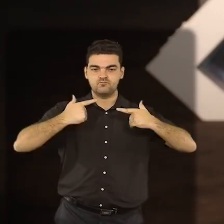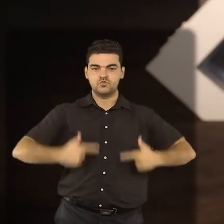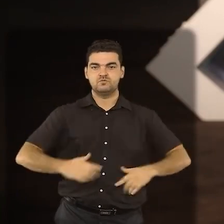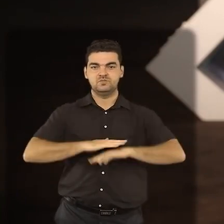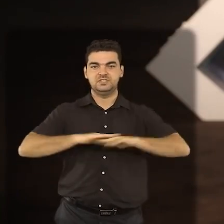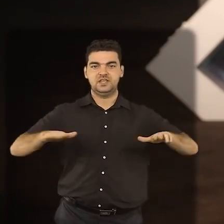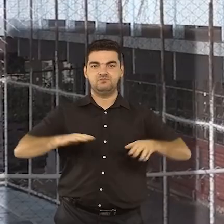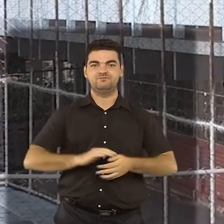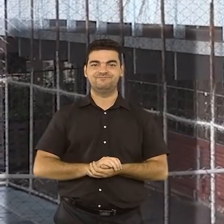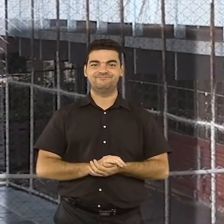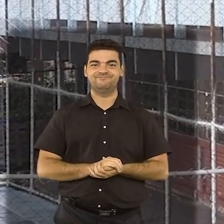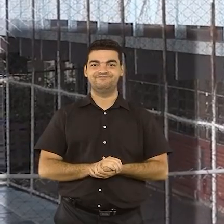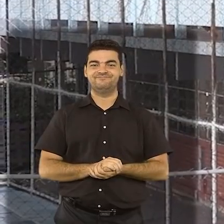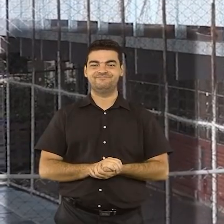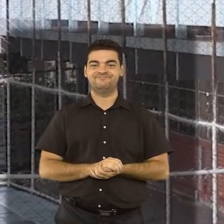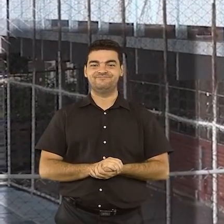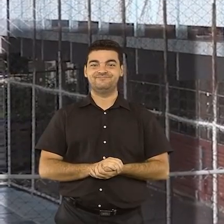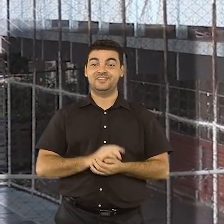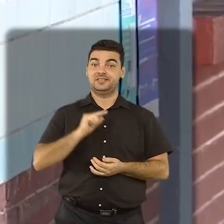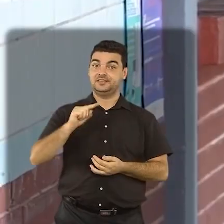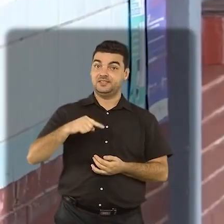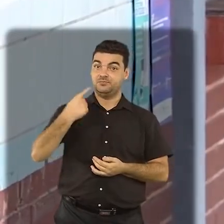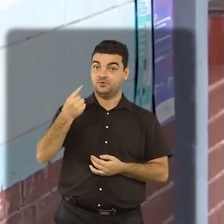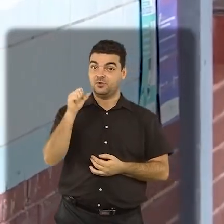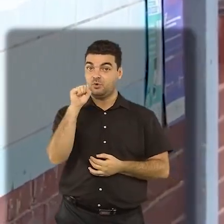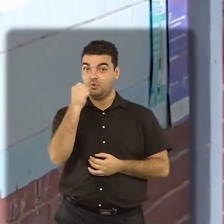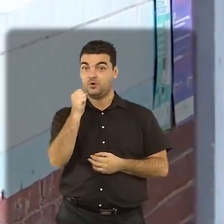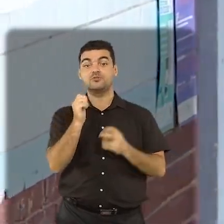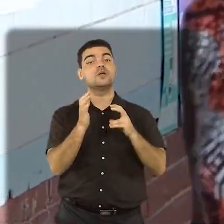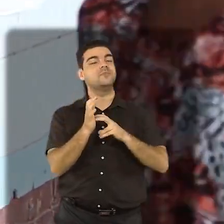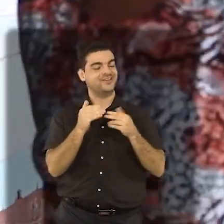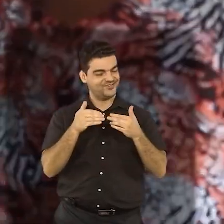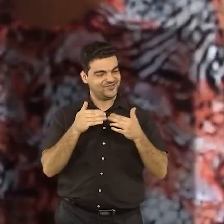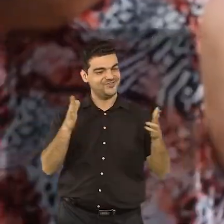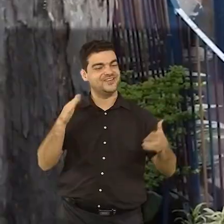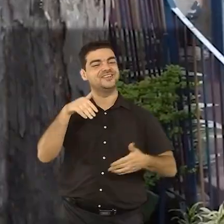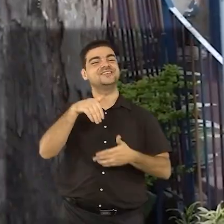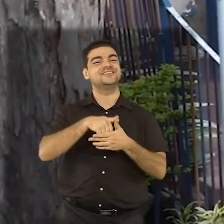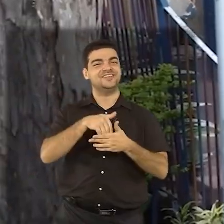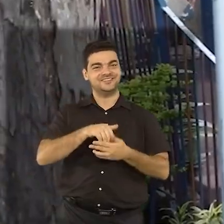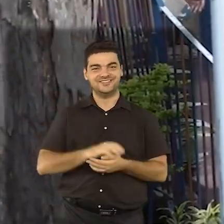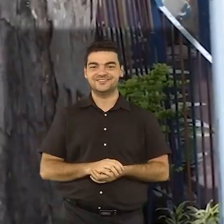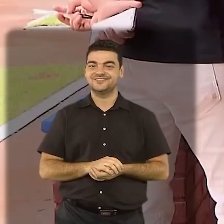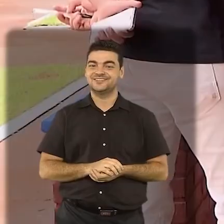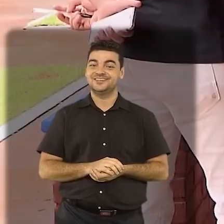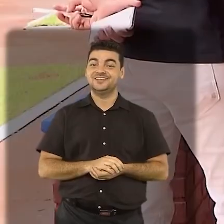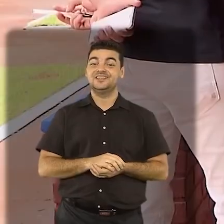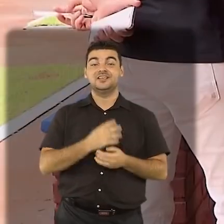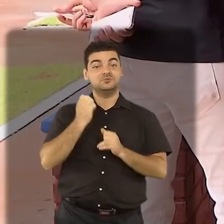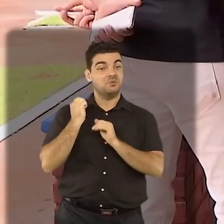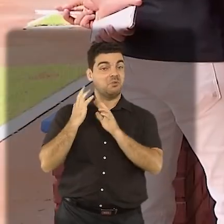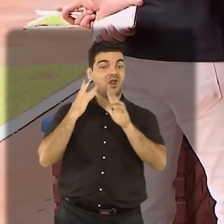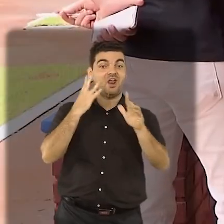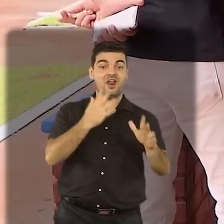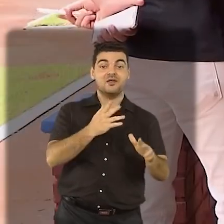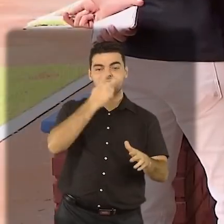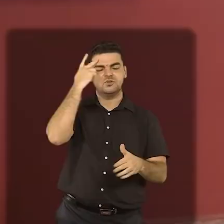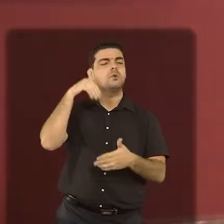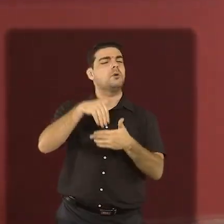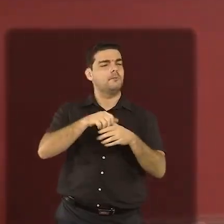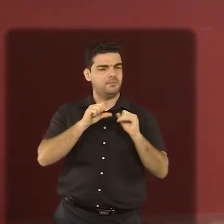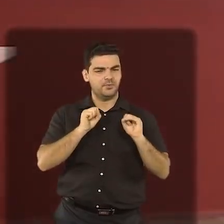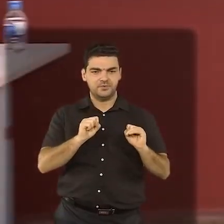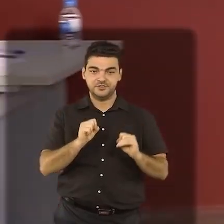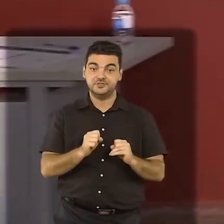início da votação. Às 8 horas da manhã tem início a votação, abrindo-se a sessão eleitoral para os eleitores.